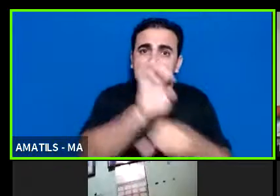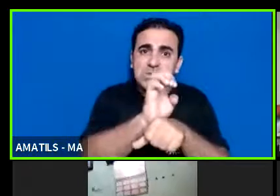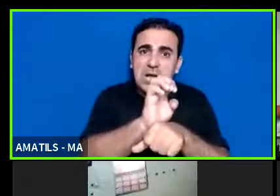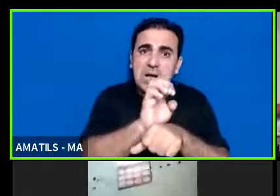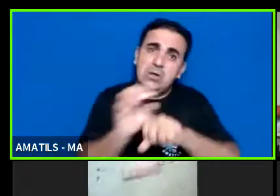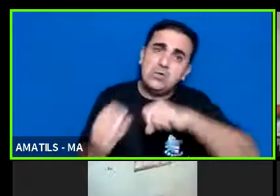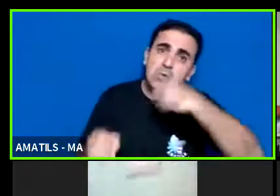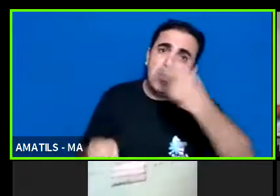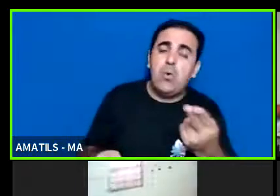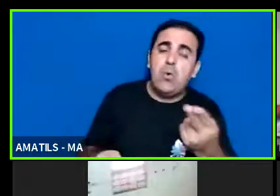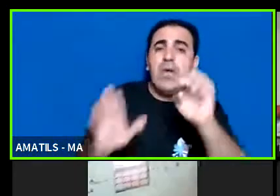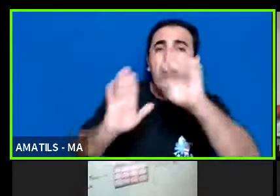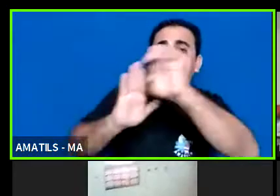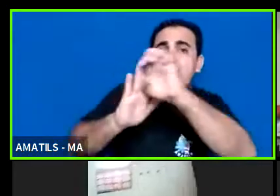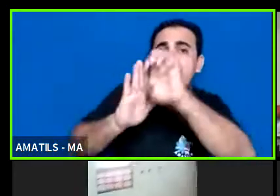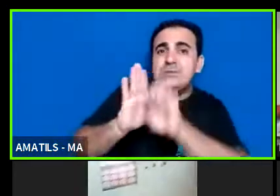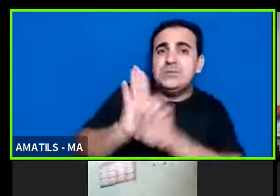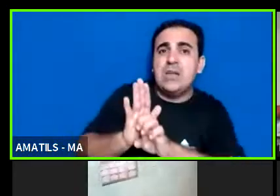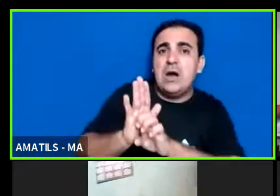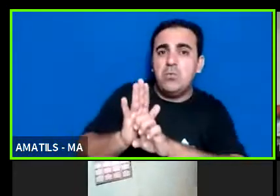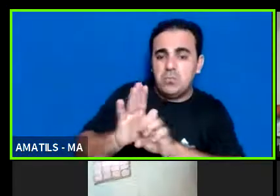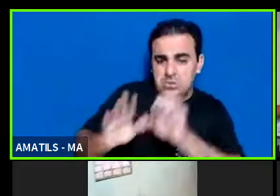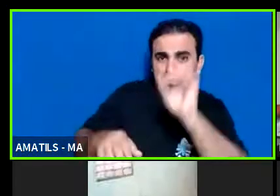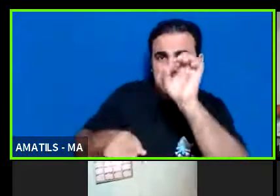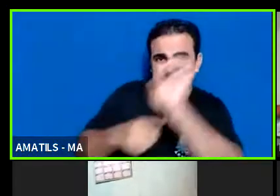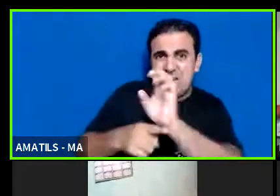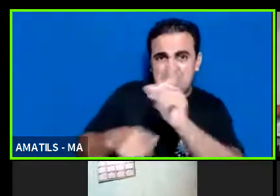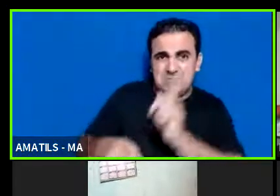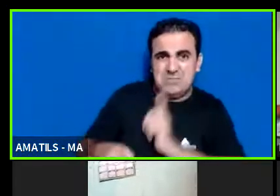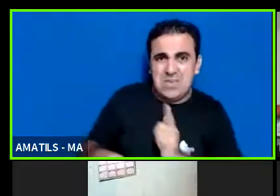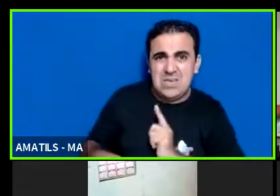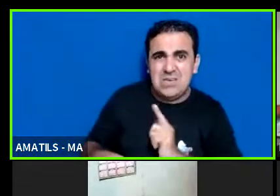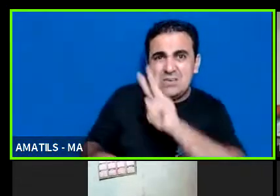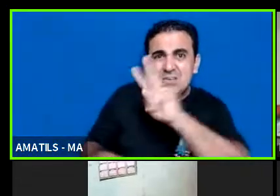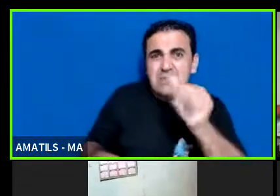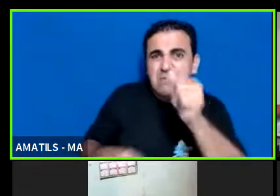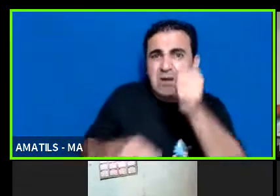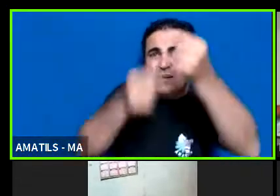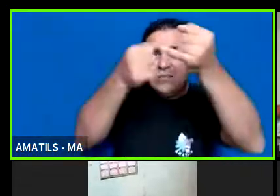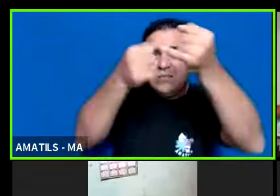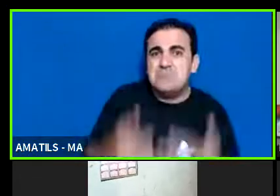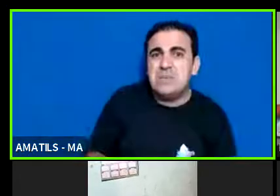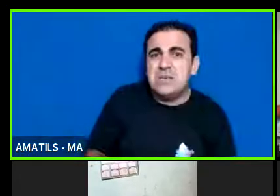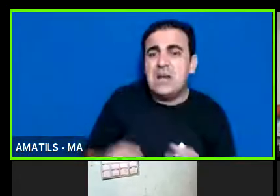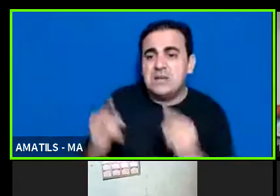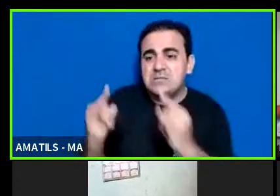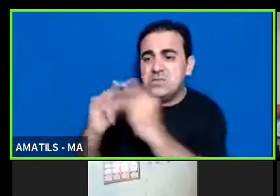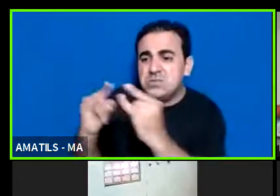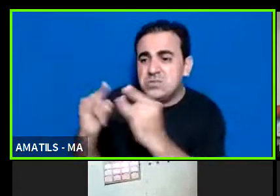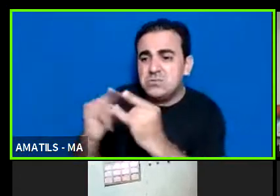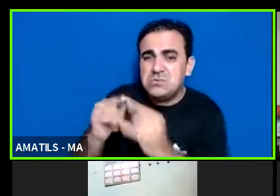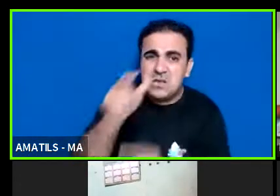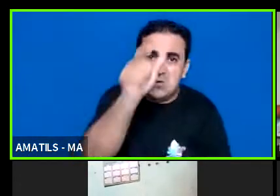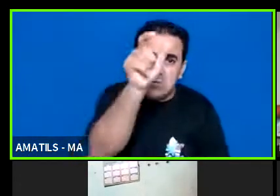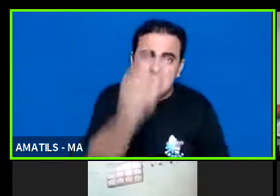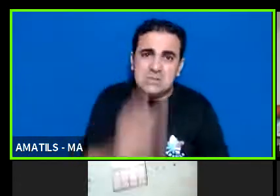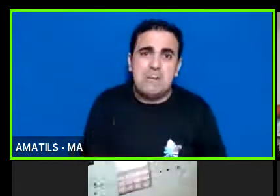no estado é o edital que o estado tem que vai determinar se é indivíduo entidade é isso?